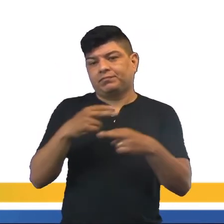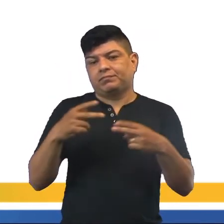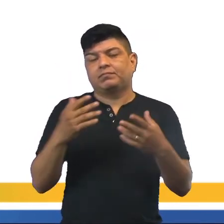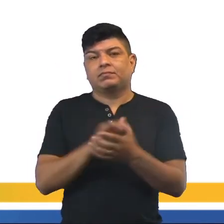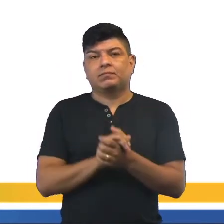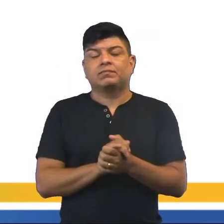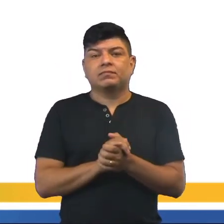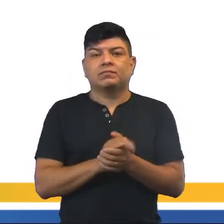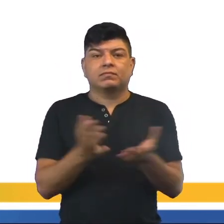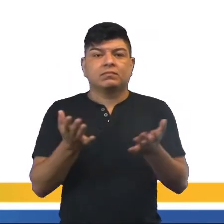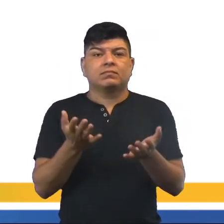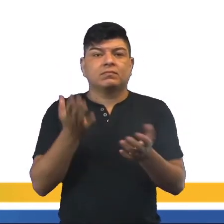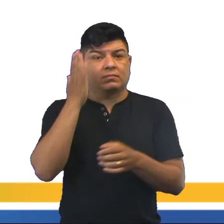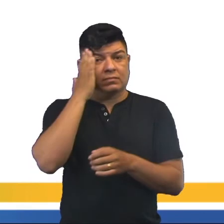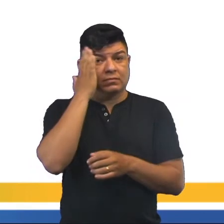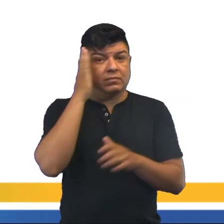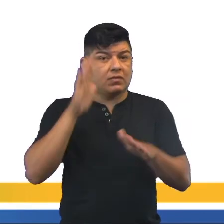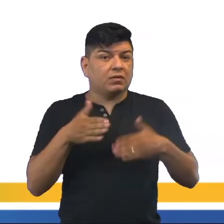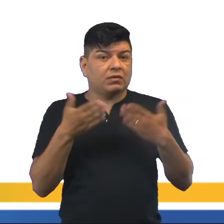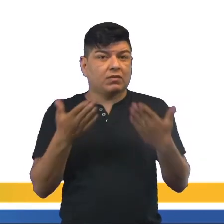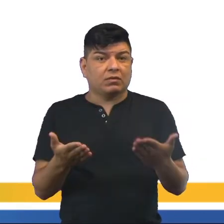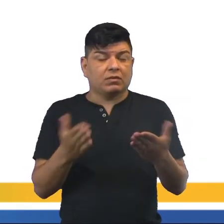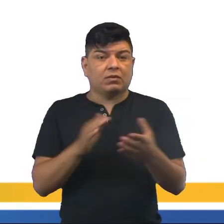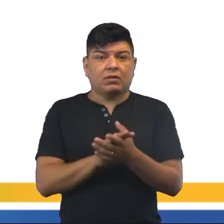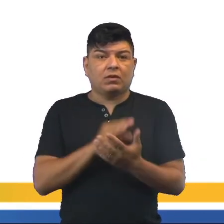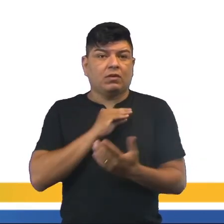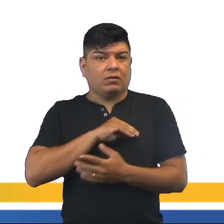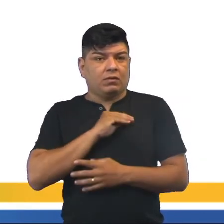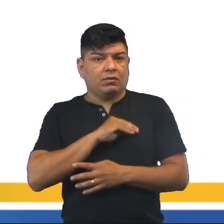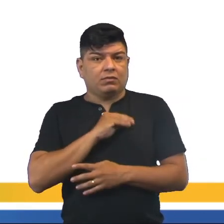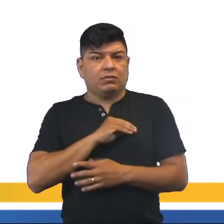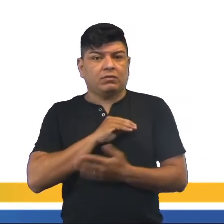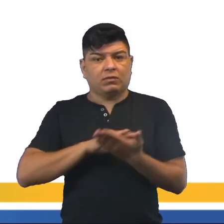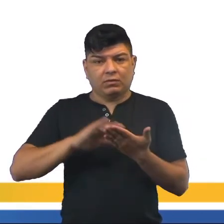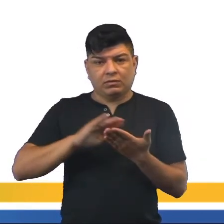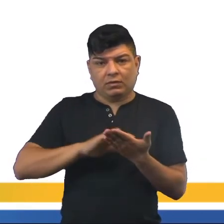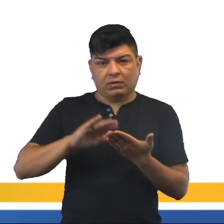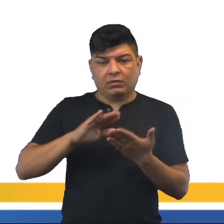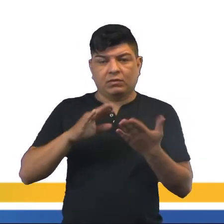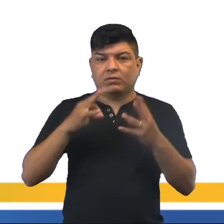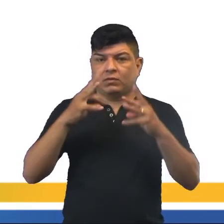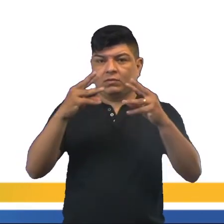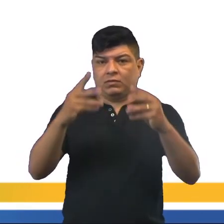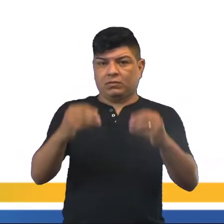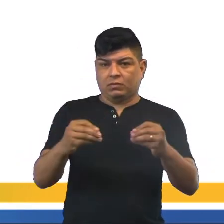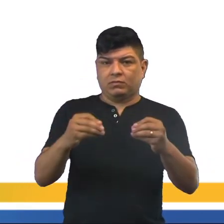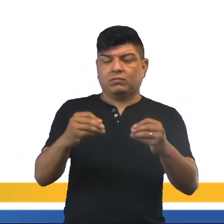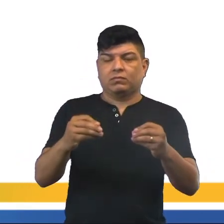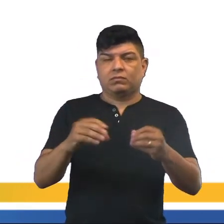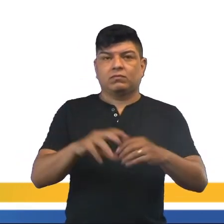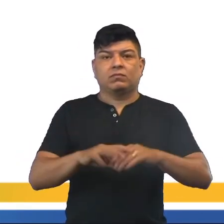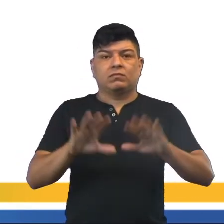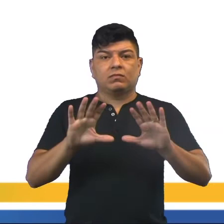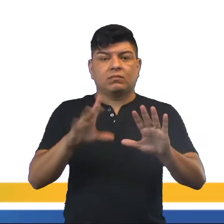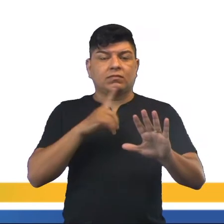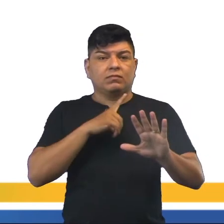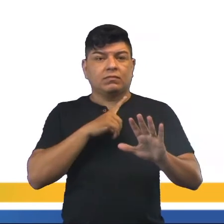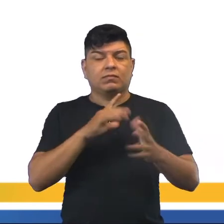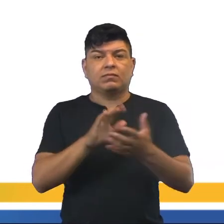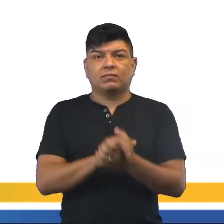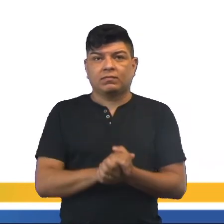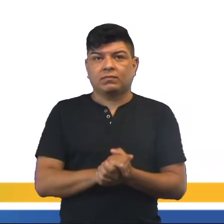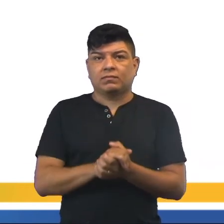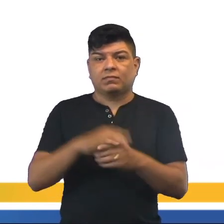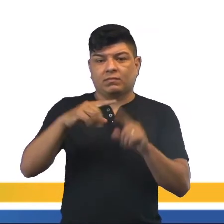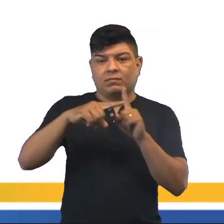né? Então, queremos saber qual foi a parte do salário que foi gasto no total dessas despesas. Logo, temos aqui, ó,